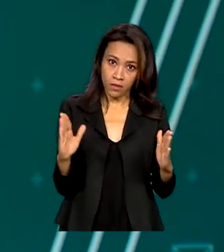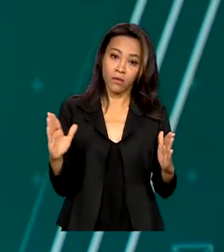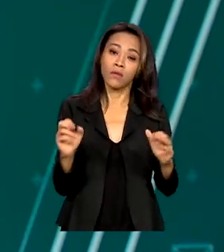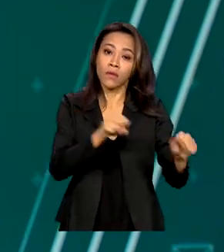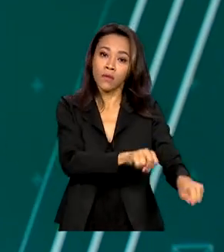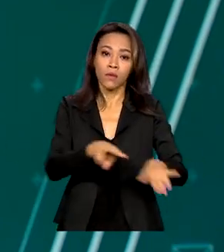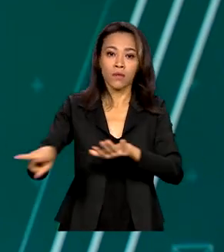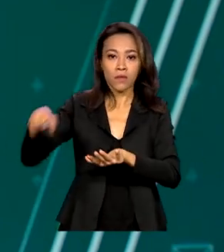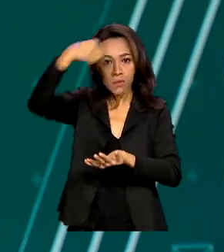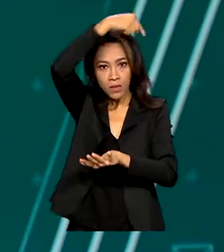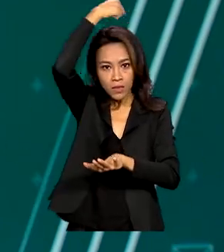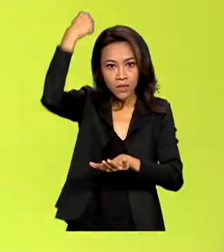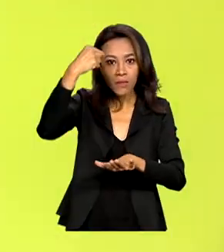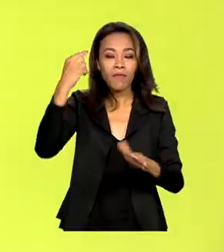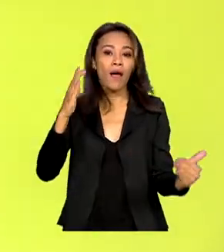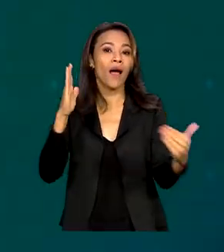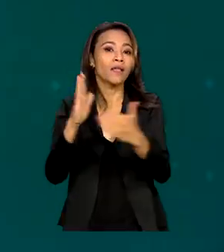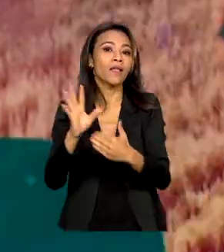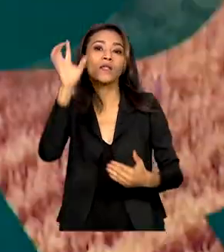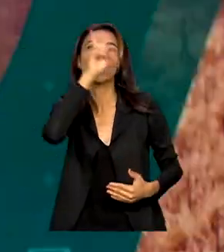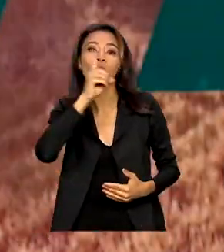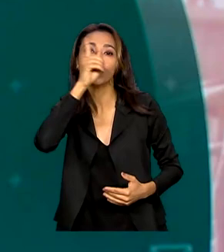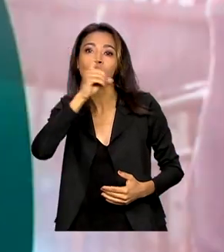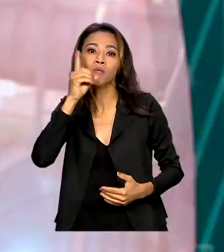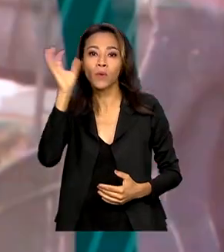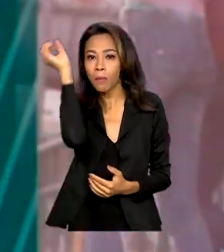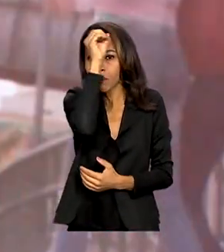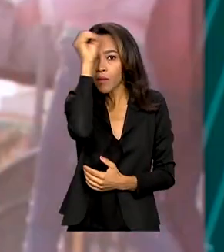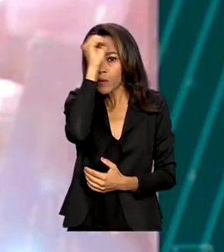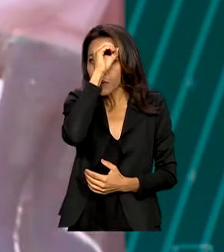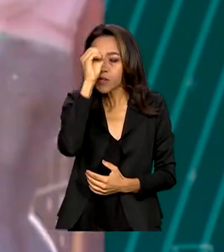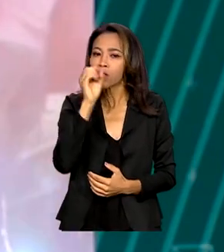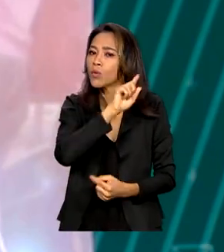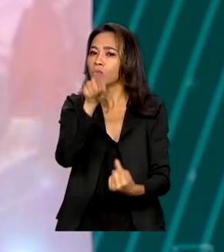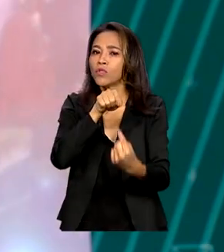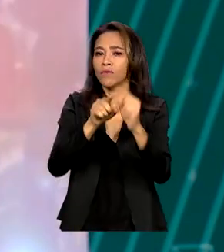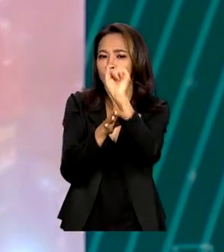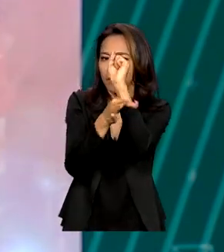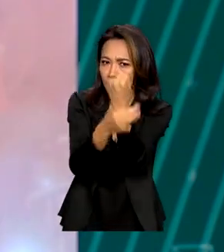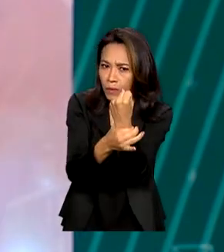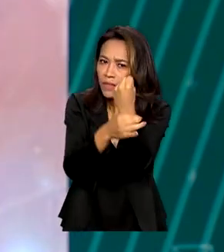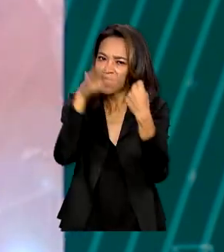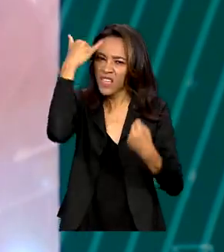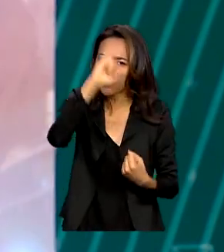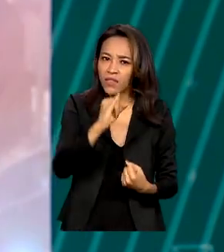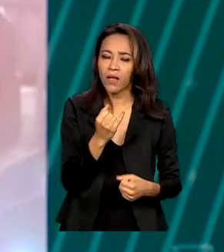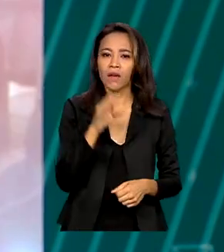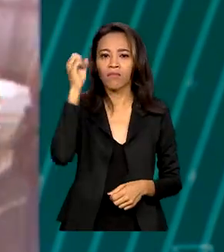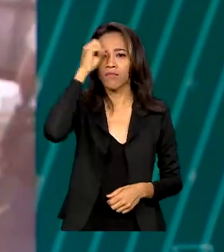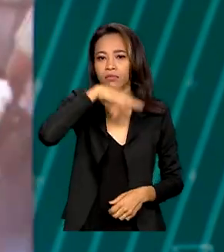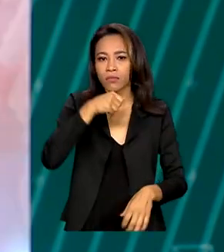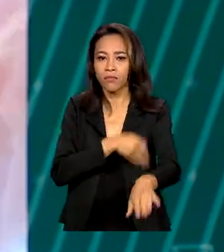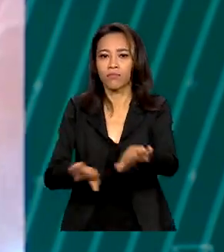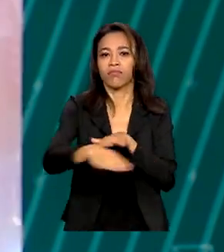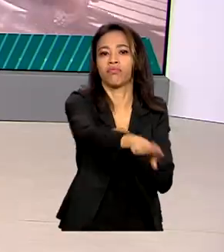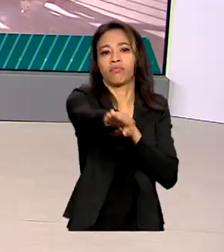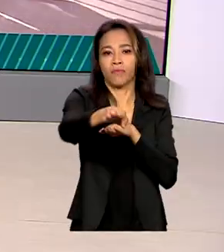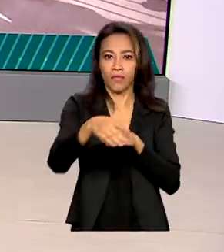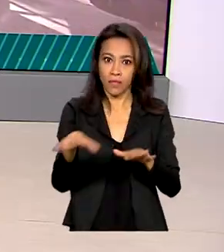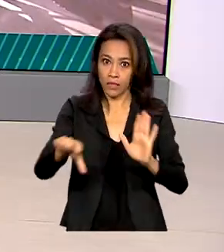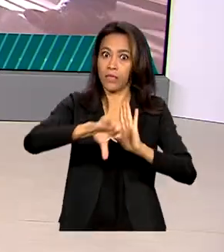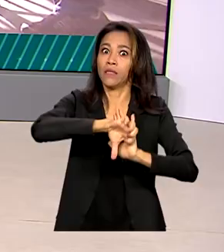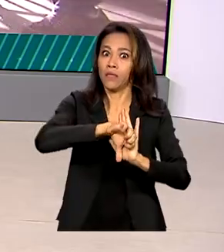ação, que vai até meia-noite de domingo, é para garantir a segurança e combater infrações de trânsito e a criminalidade.